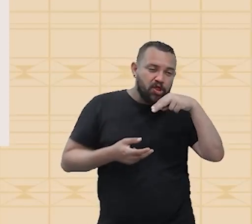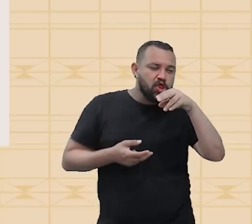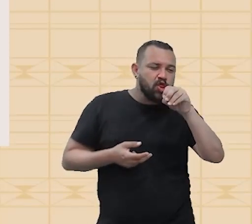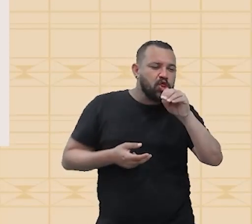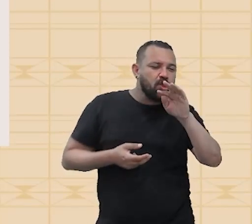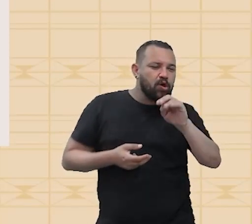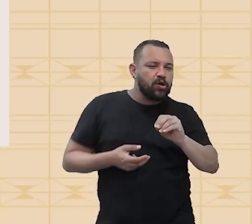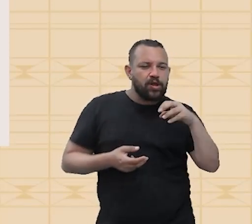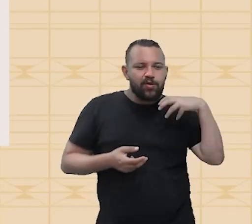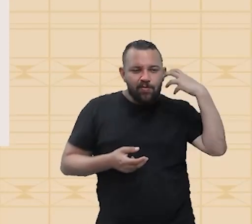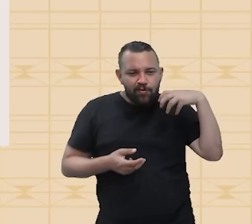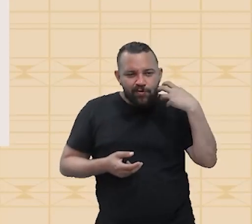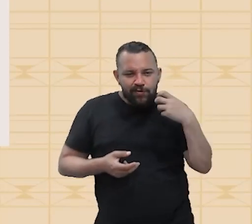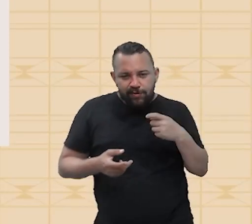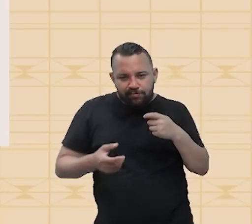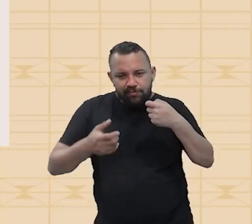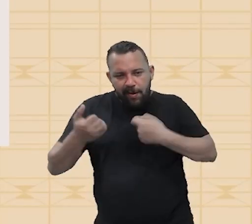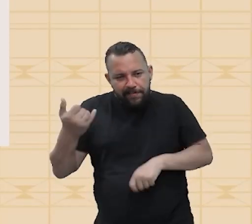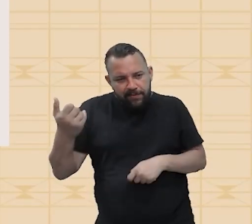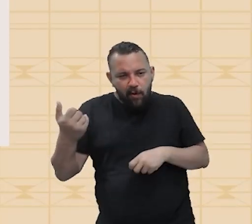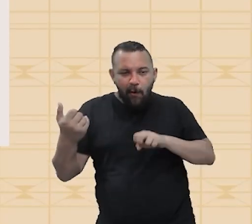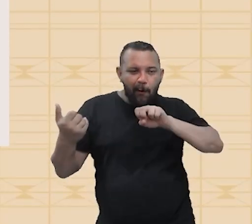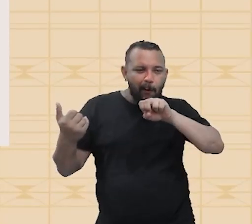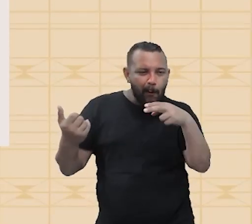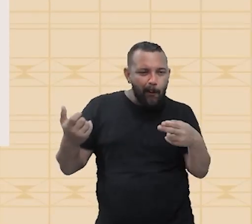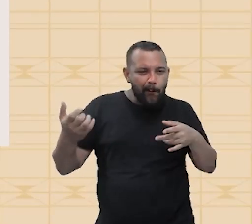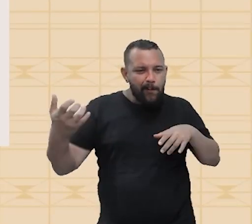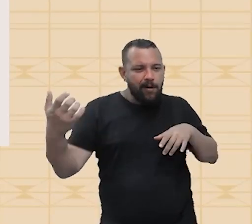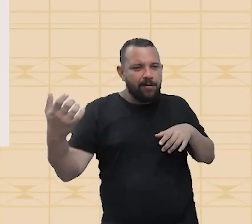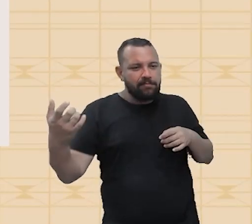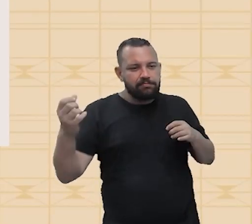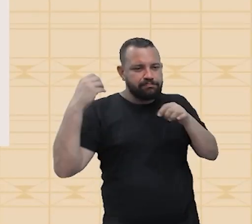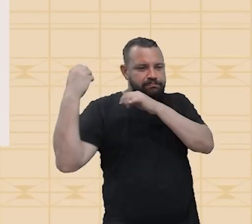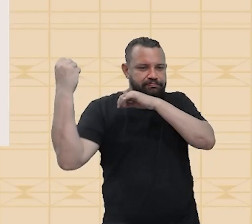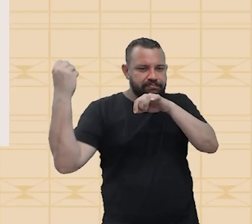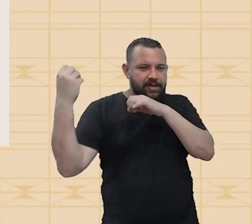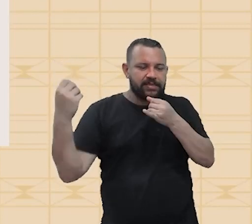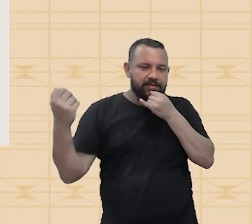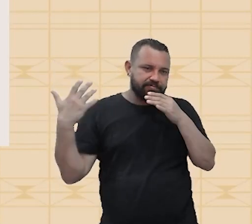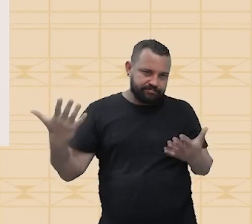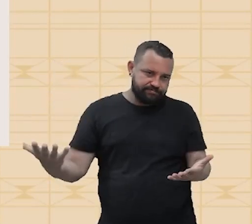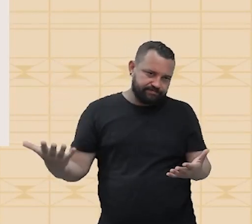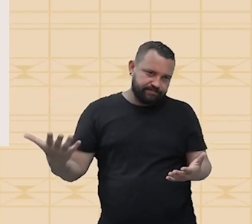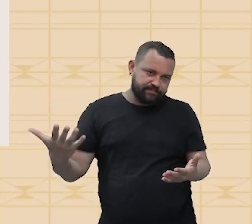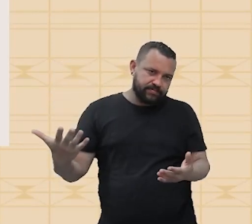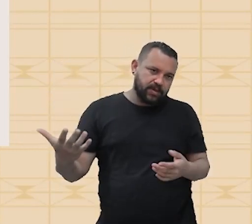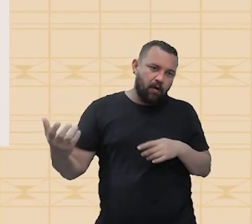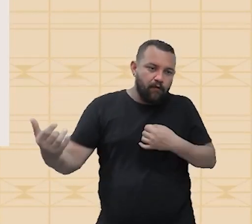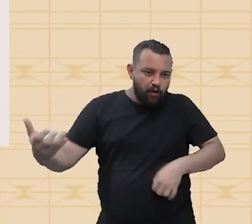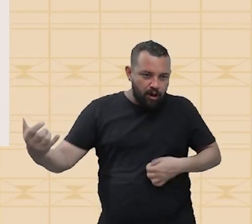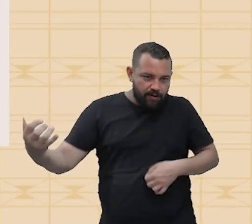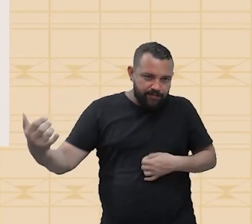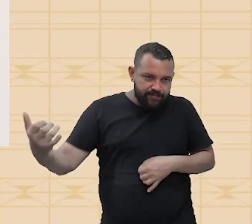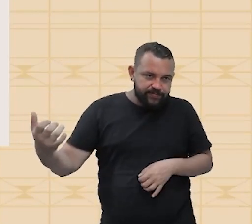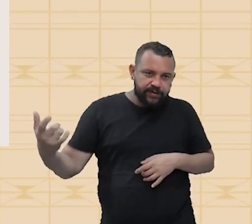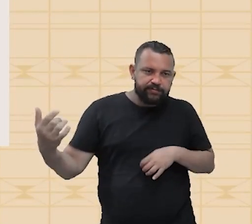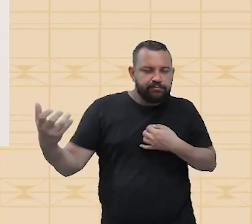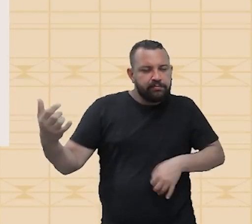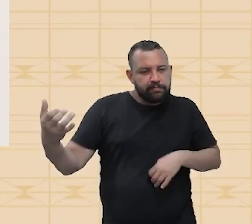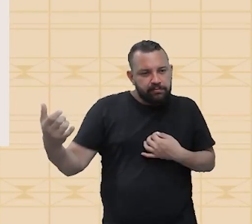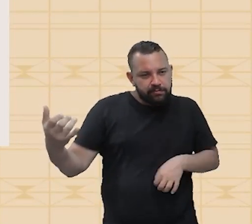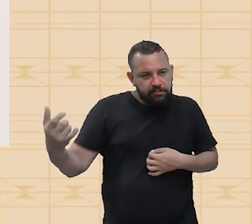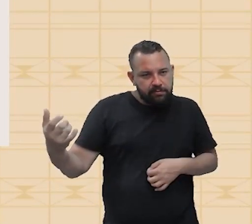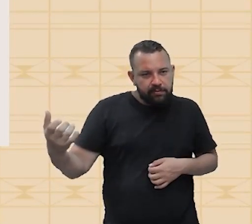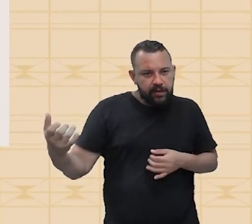tocada por instrumentos diferentes, e você conseguir distribuir. Por exemplo, se eu estivesse aqui com um violão, tocando uma